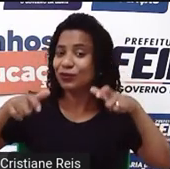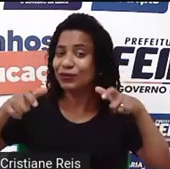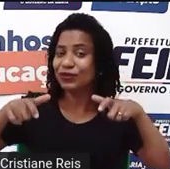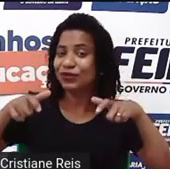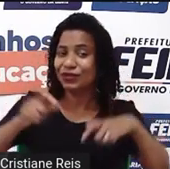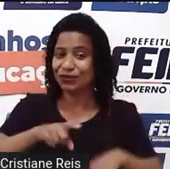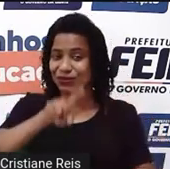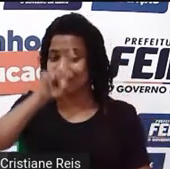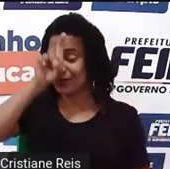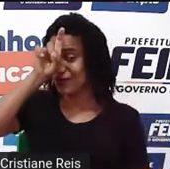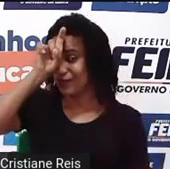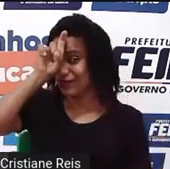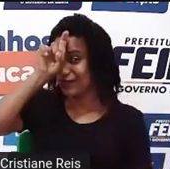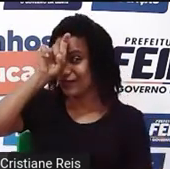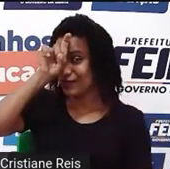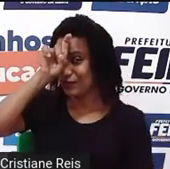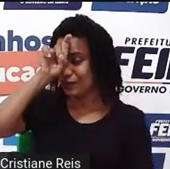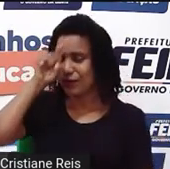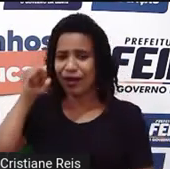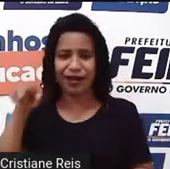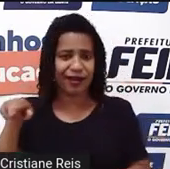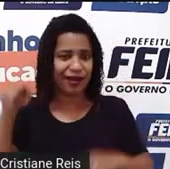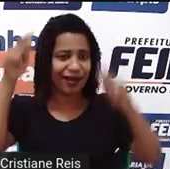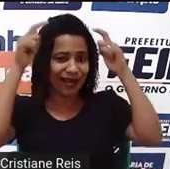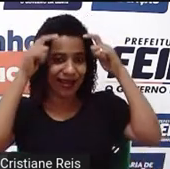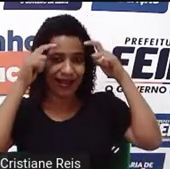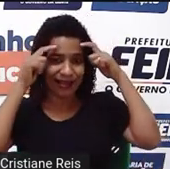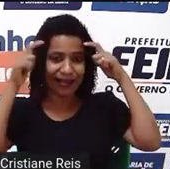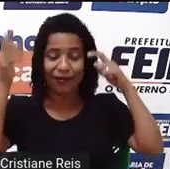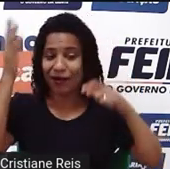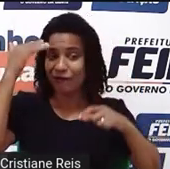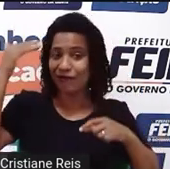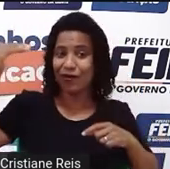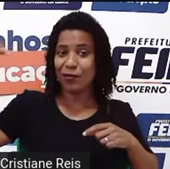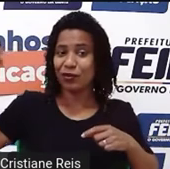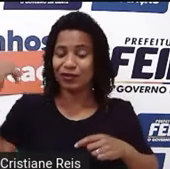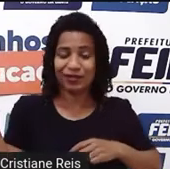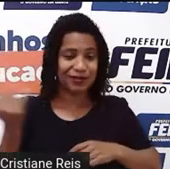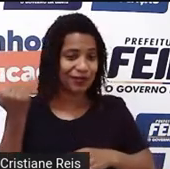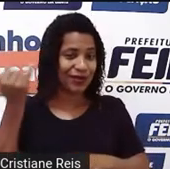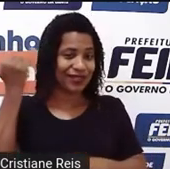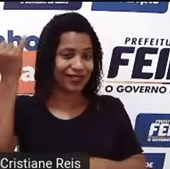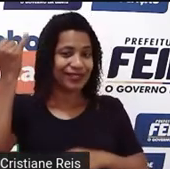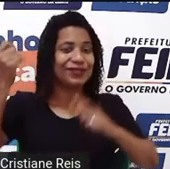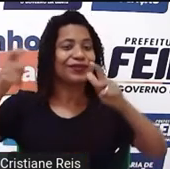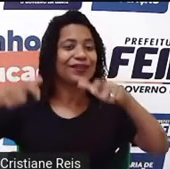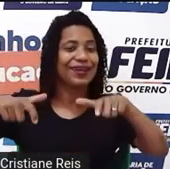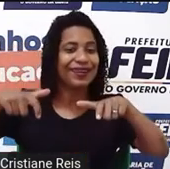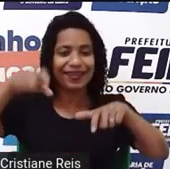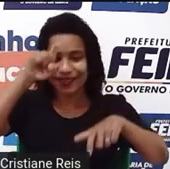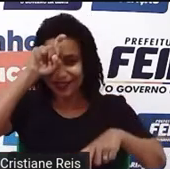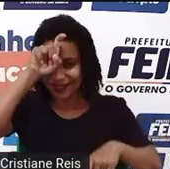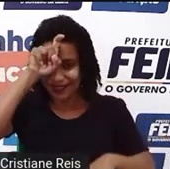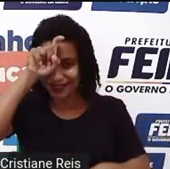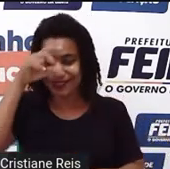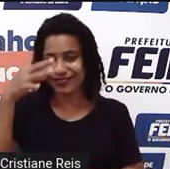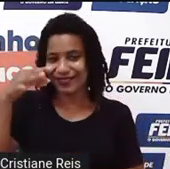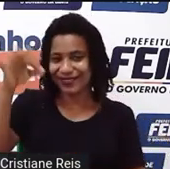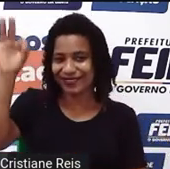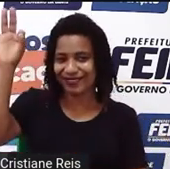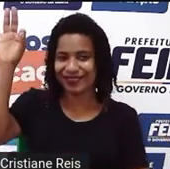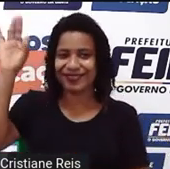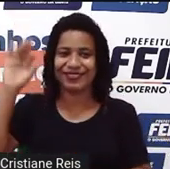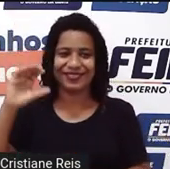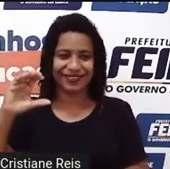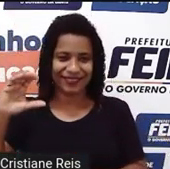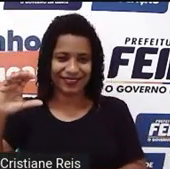das rainhas mais importantes e mais conhecidas do Egito. Ok? So, number 10. The last